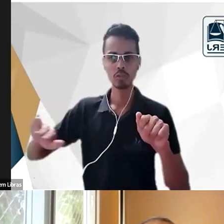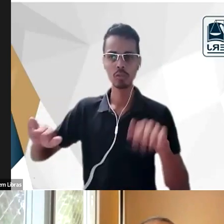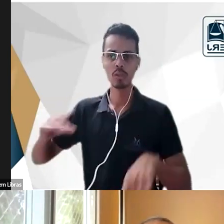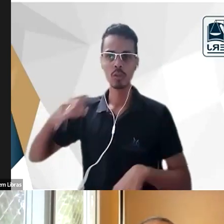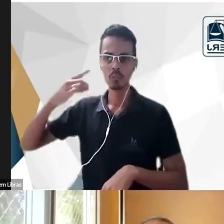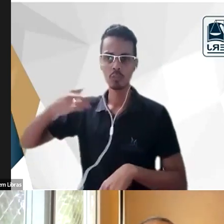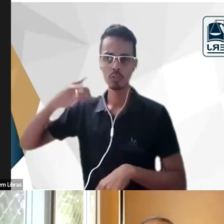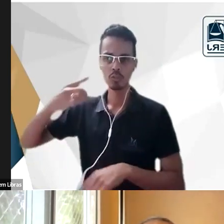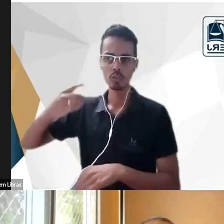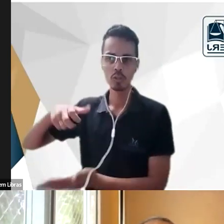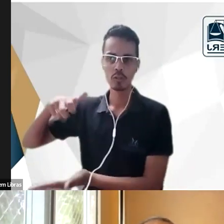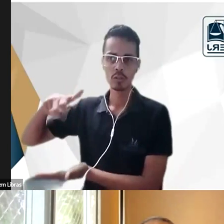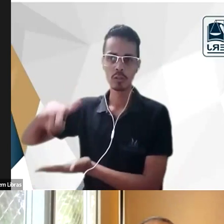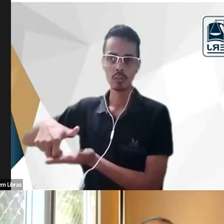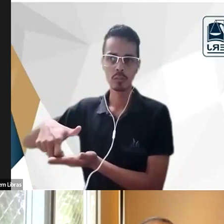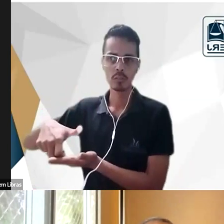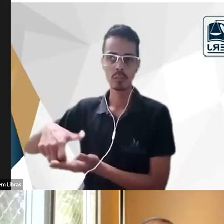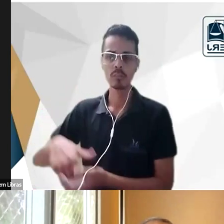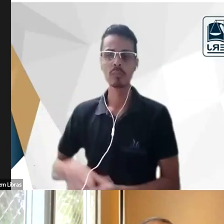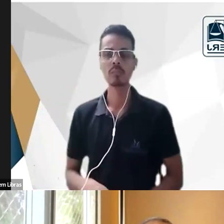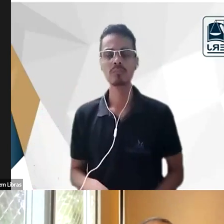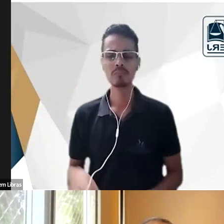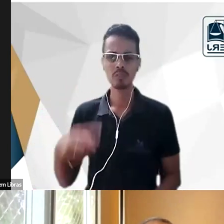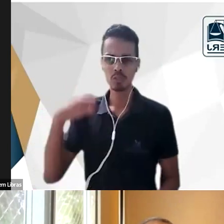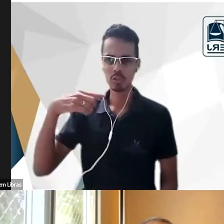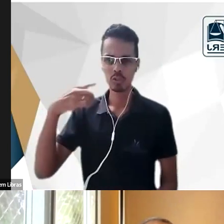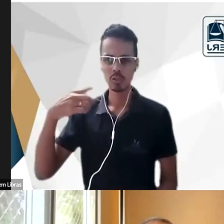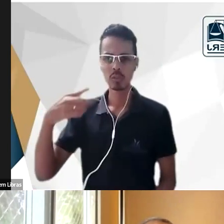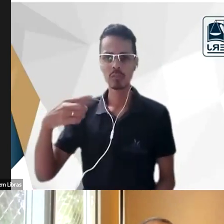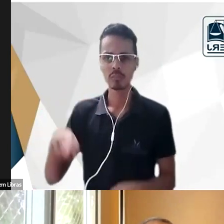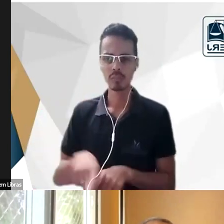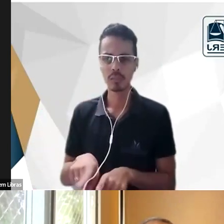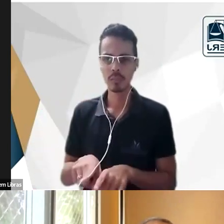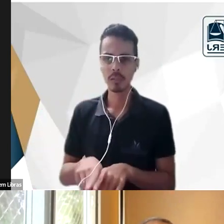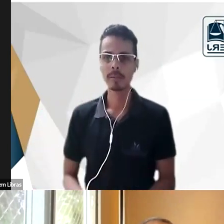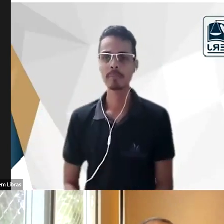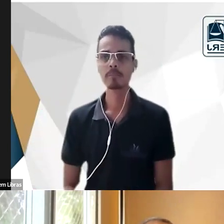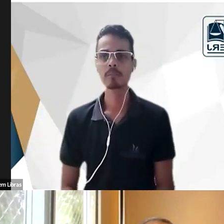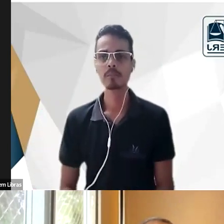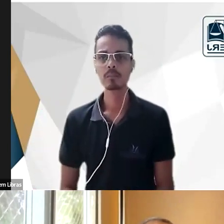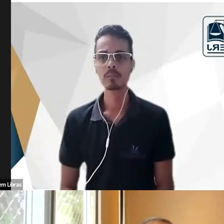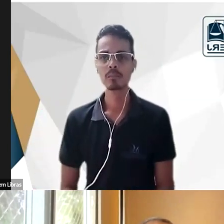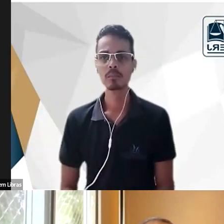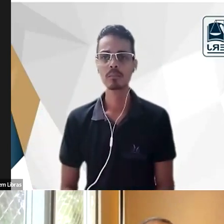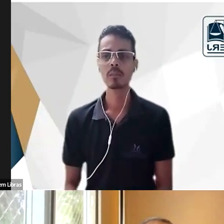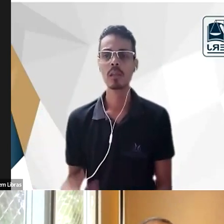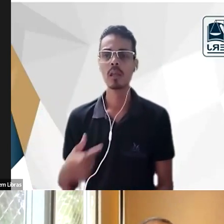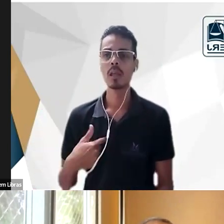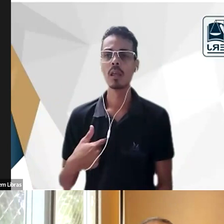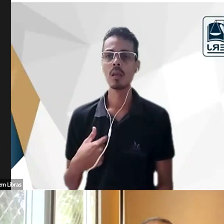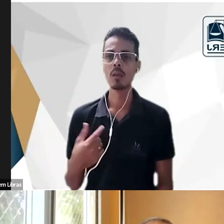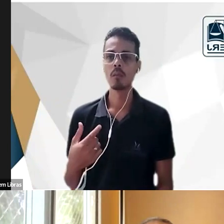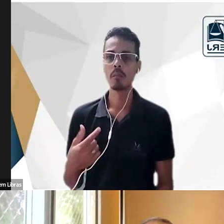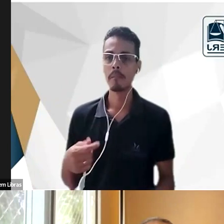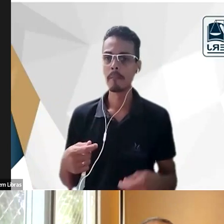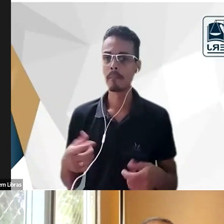direito e higiene também então isso é uma pesquisa que eu pretendo fazer ainda no futuro que é